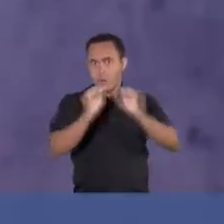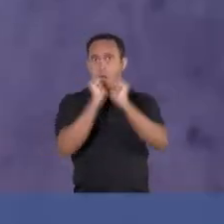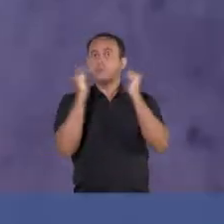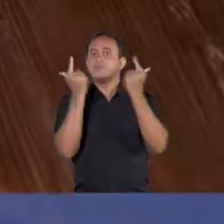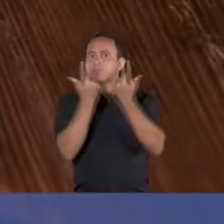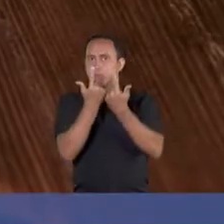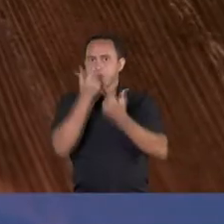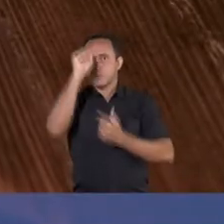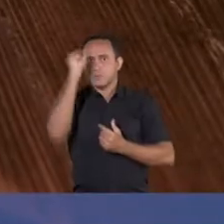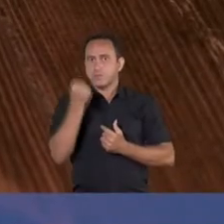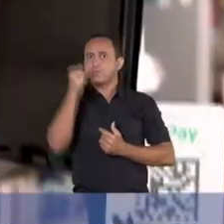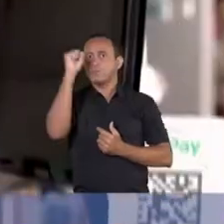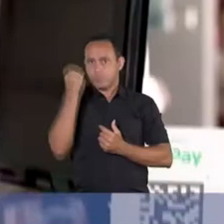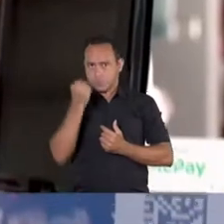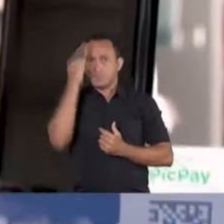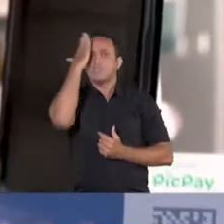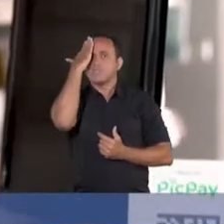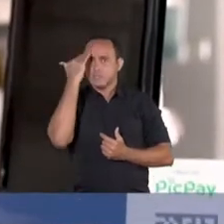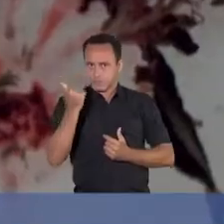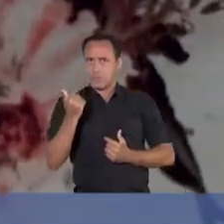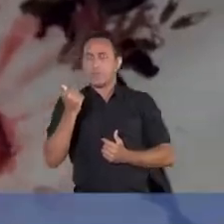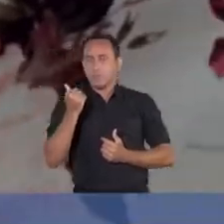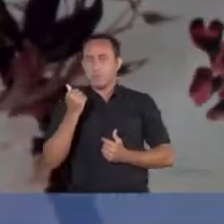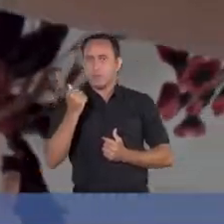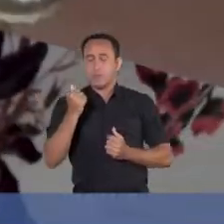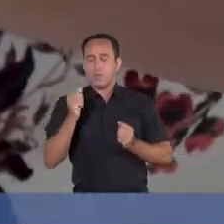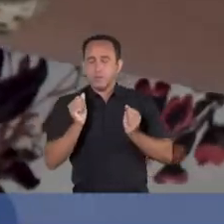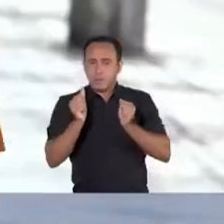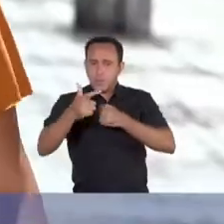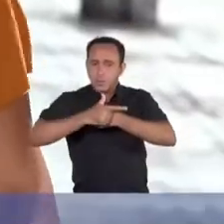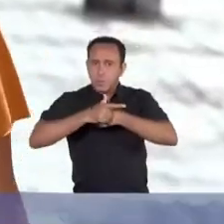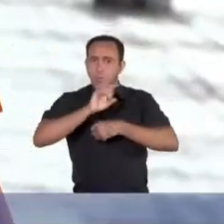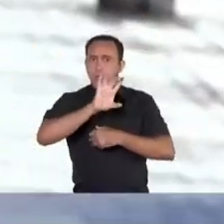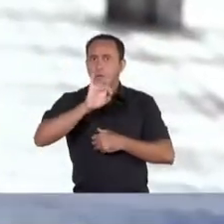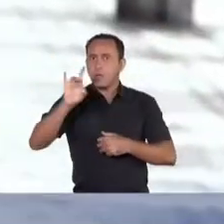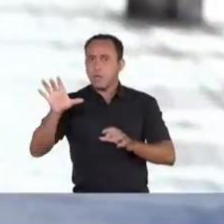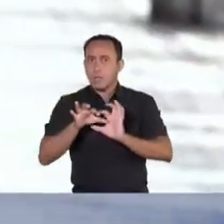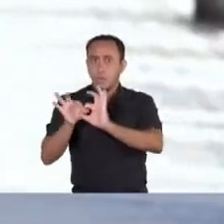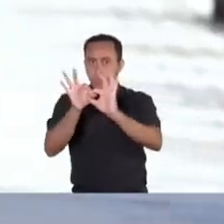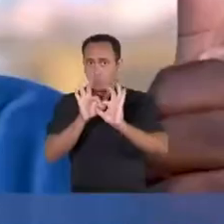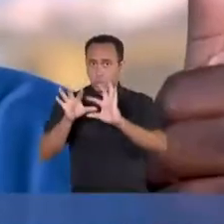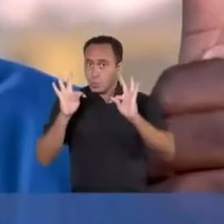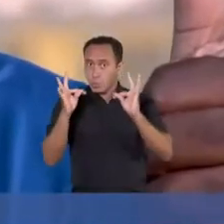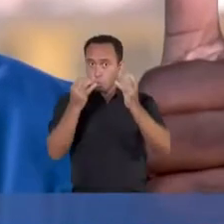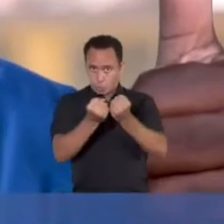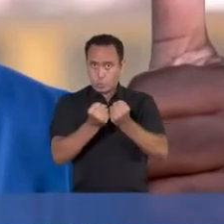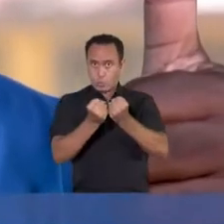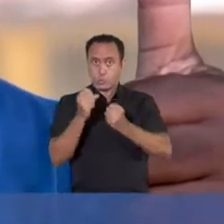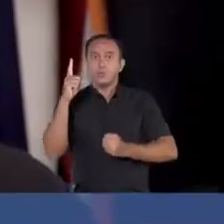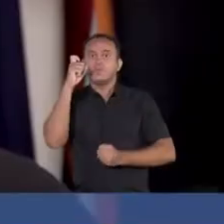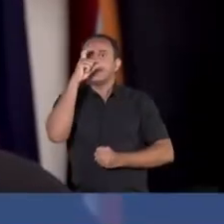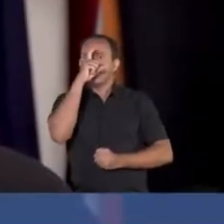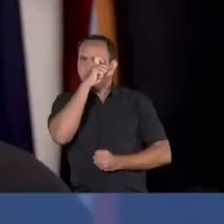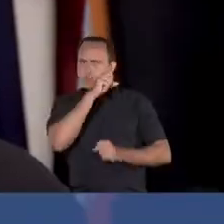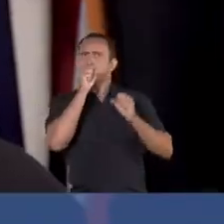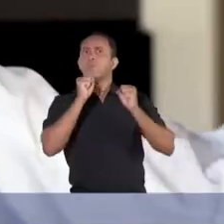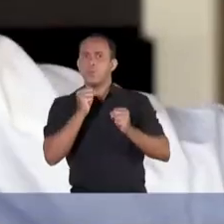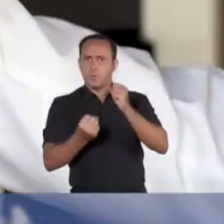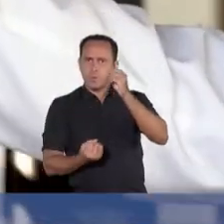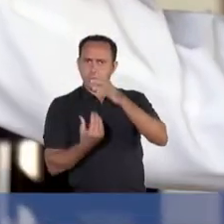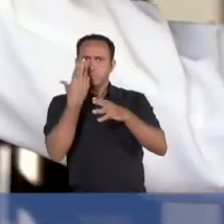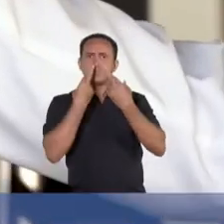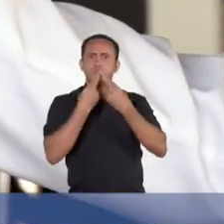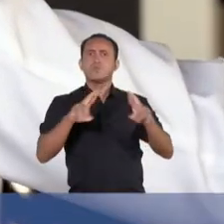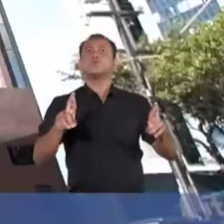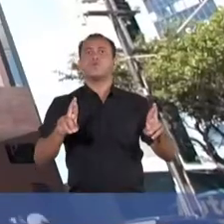Assembleia Legislativa de Sergipe sabe que com a participação e união de todos, grandes desafios podem ser